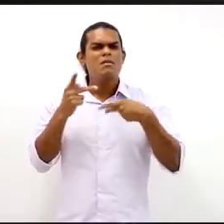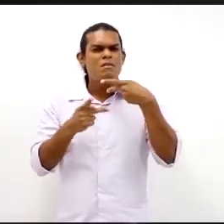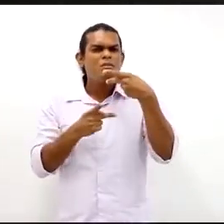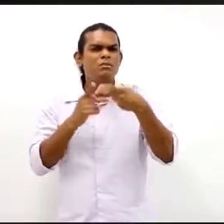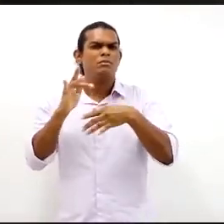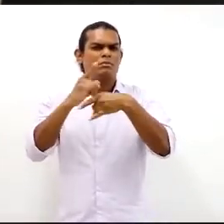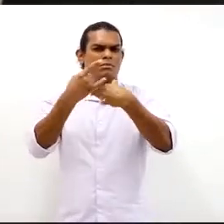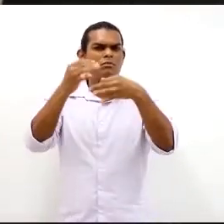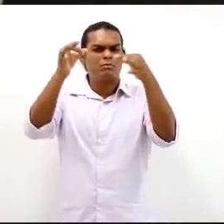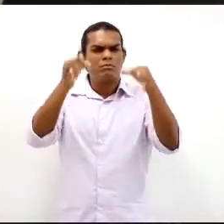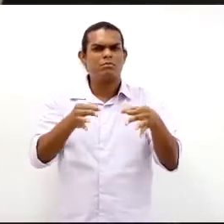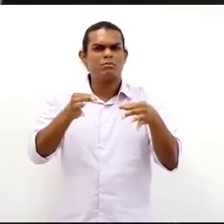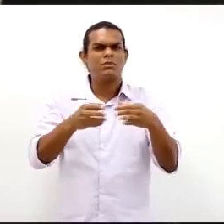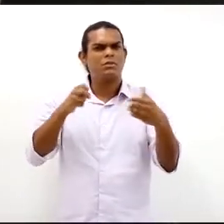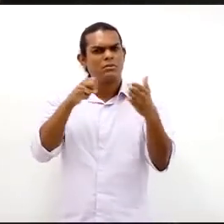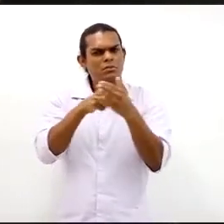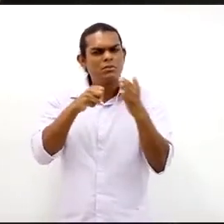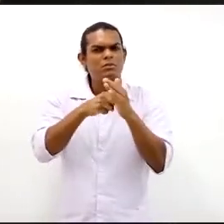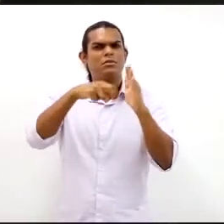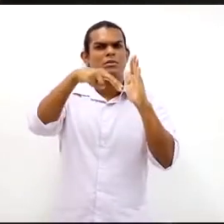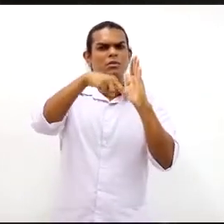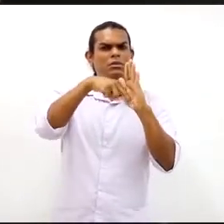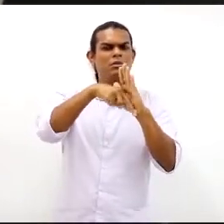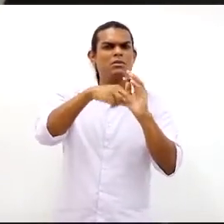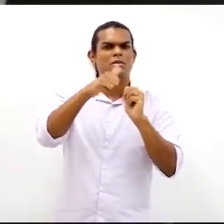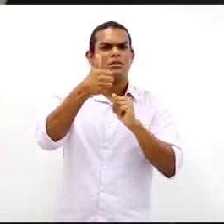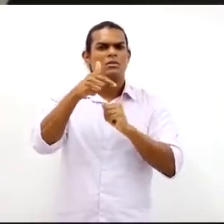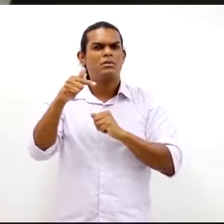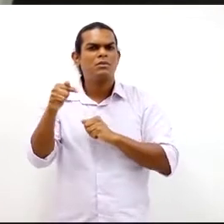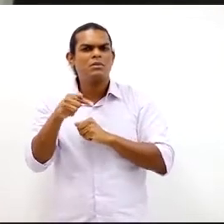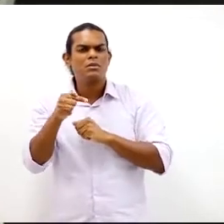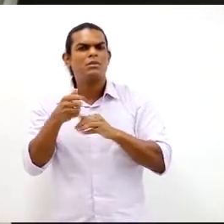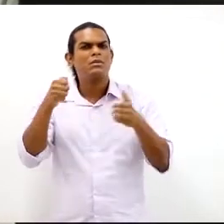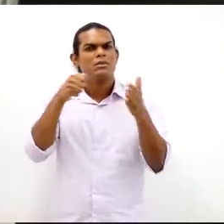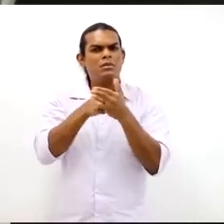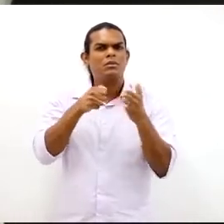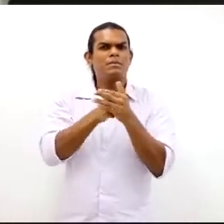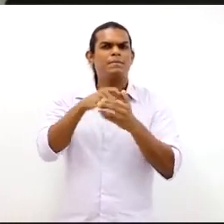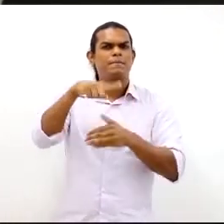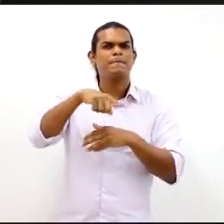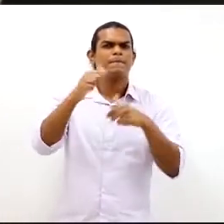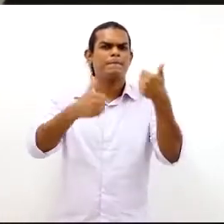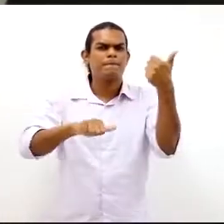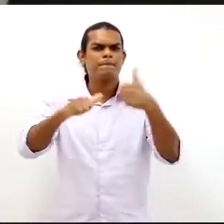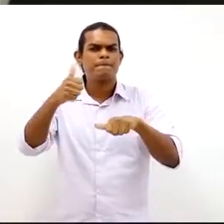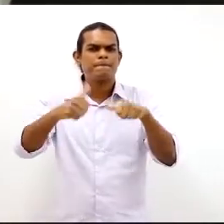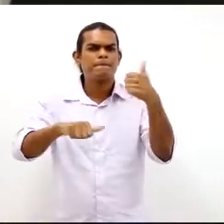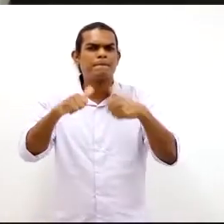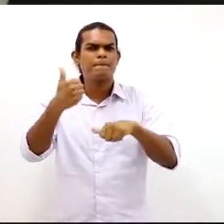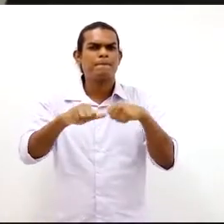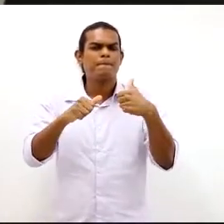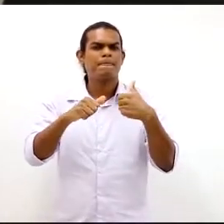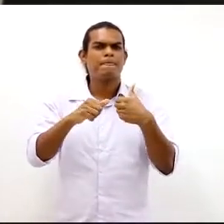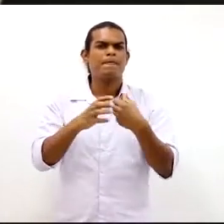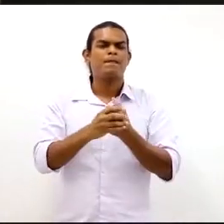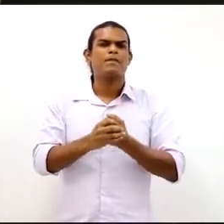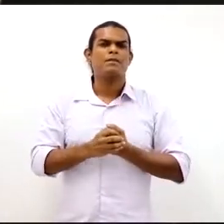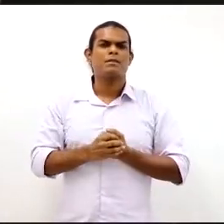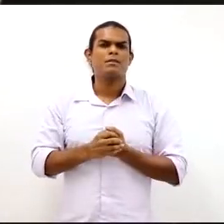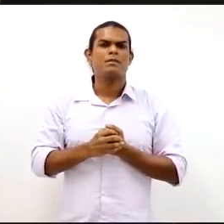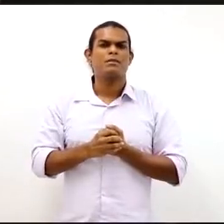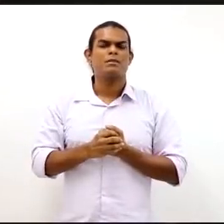também é exigido pela NR17, ela é obrigatória, essa avaliação, e deve estar disponível aos fiscais e auditores do trabalho,